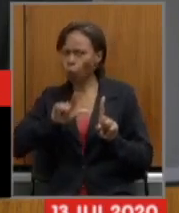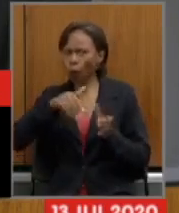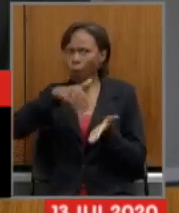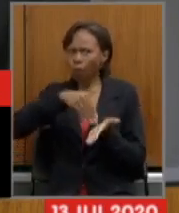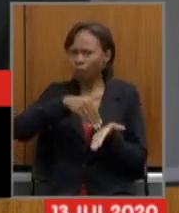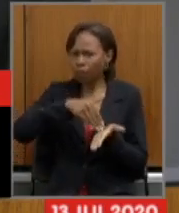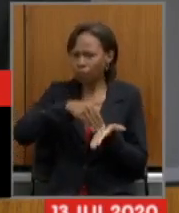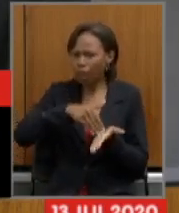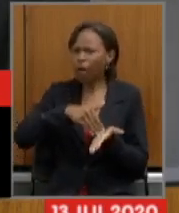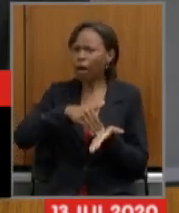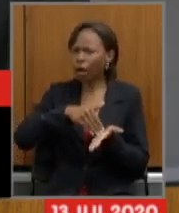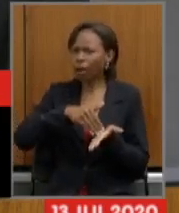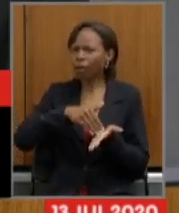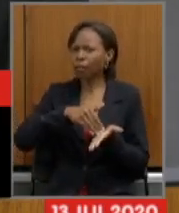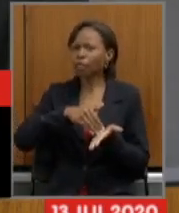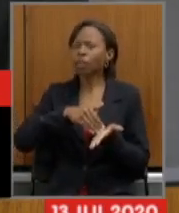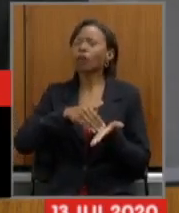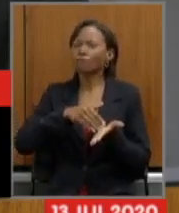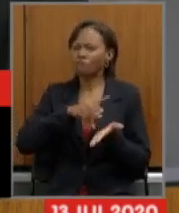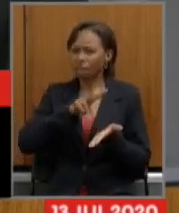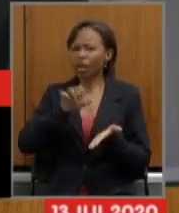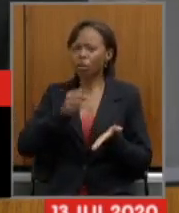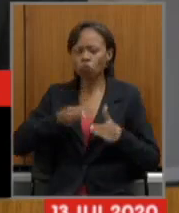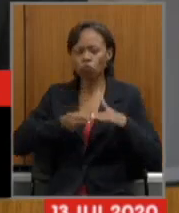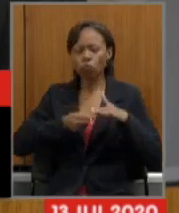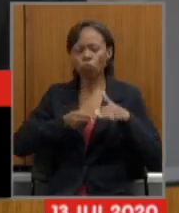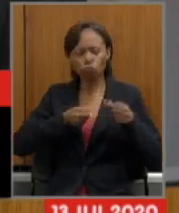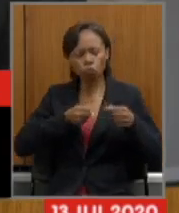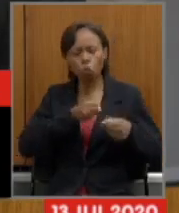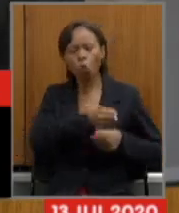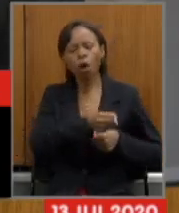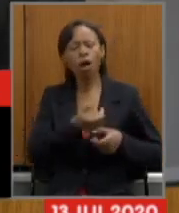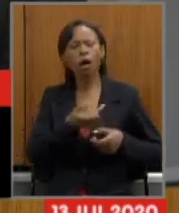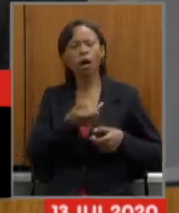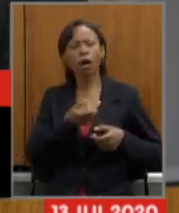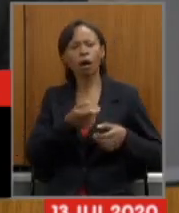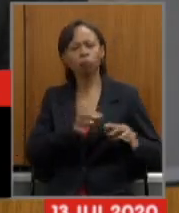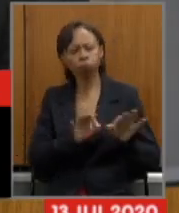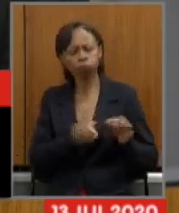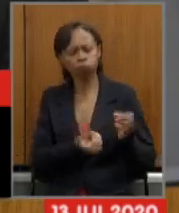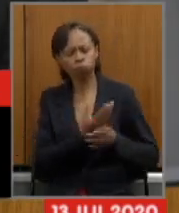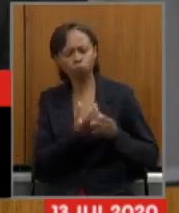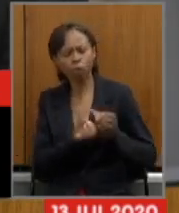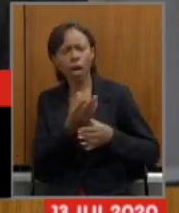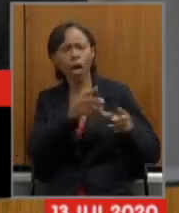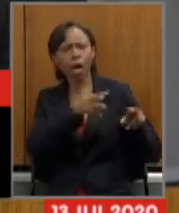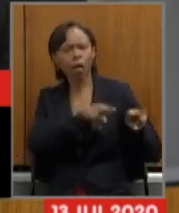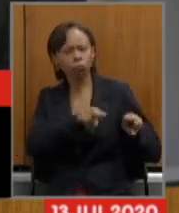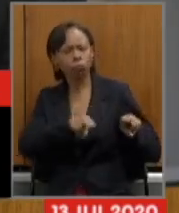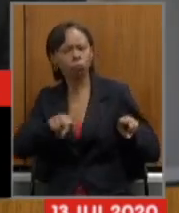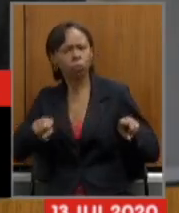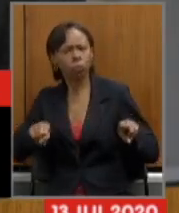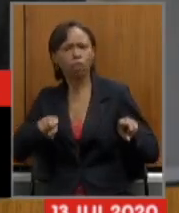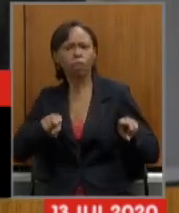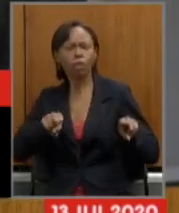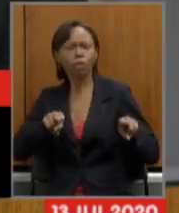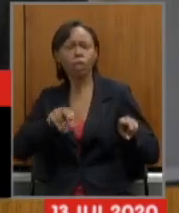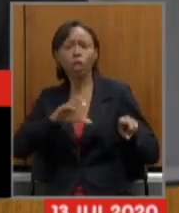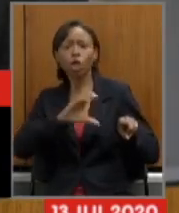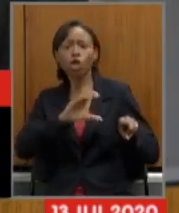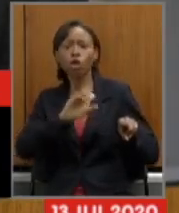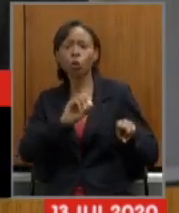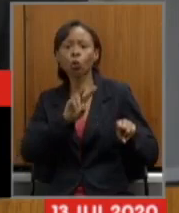no hospital do Ipseng eu acho que tinha décadas que não existia